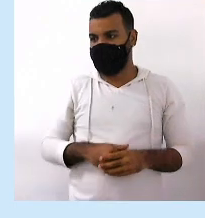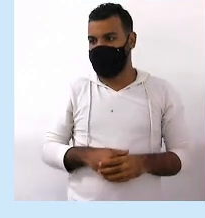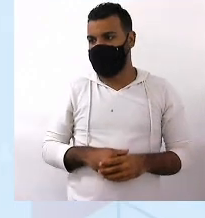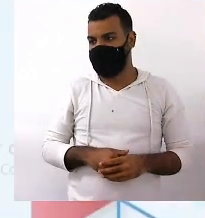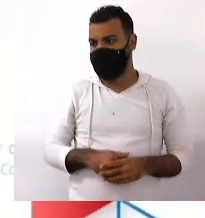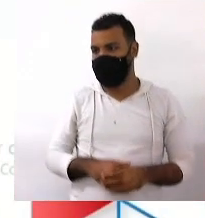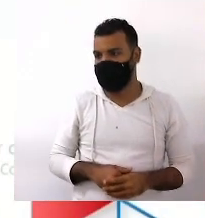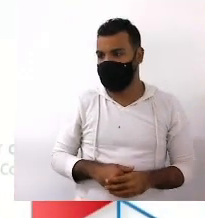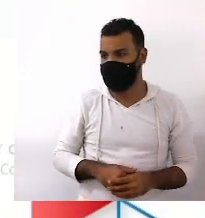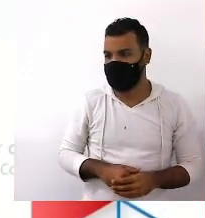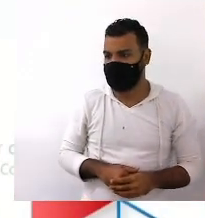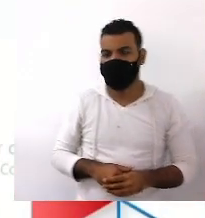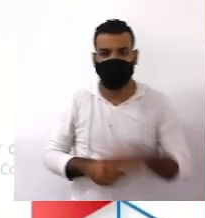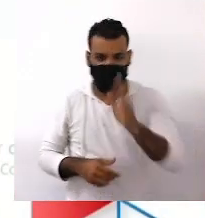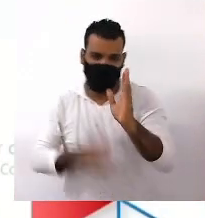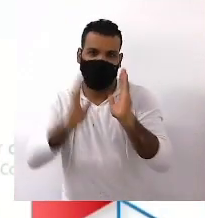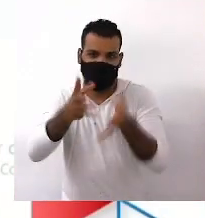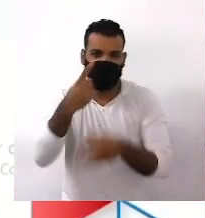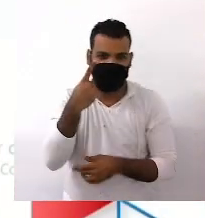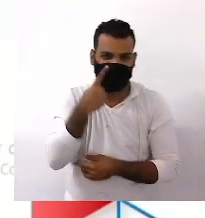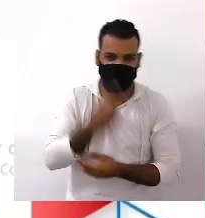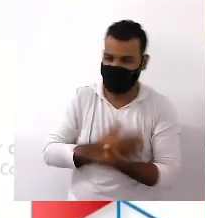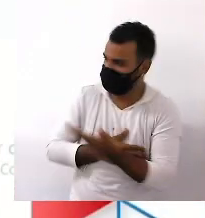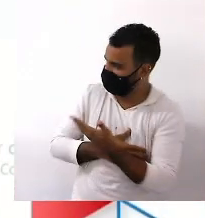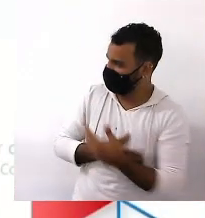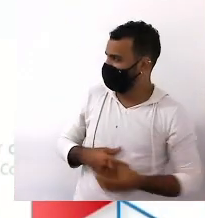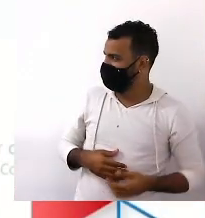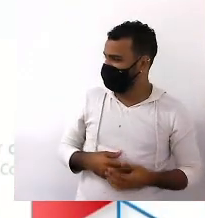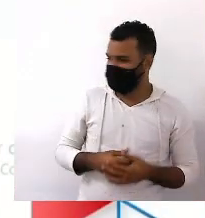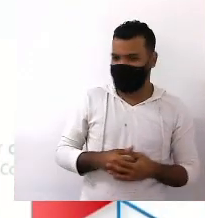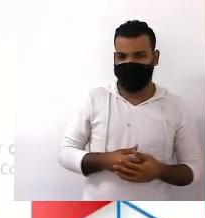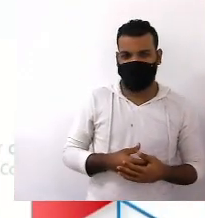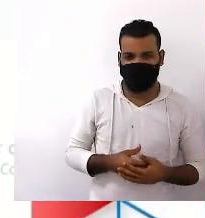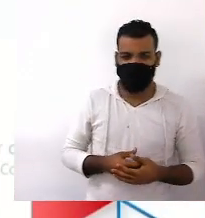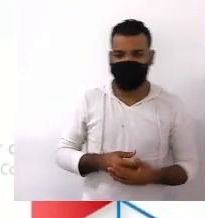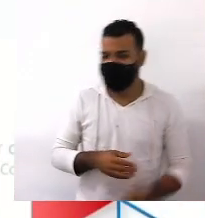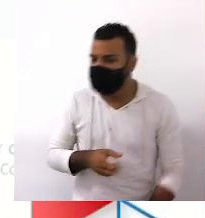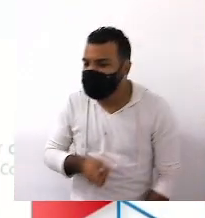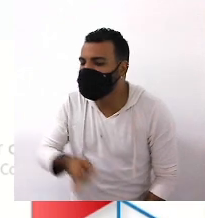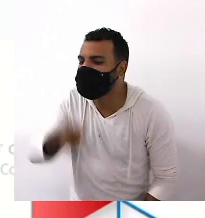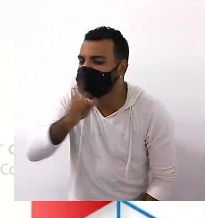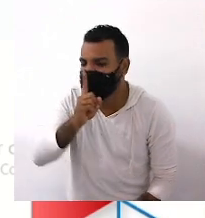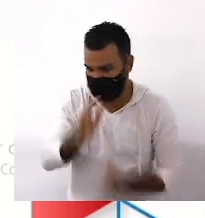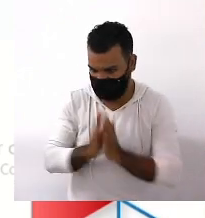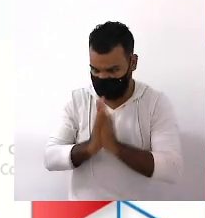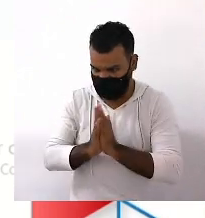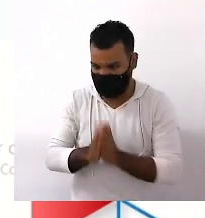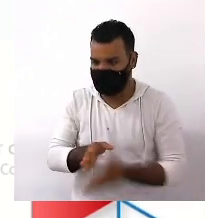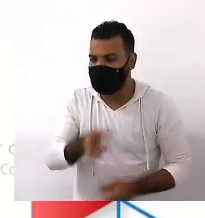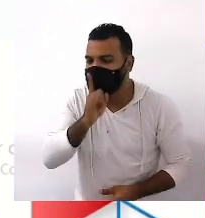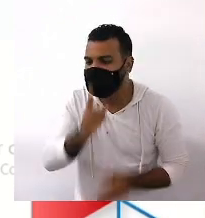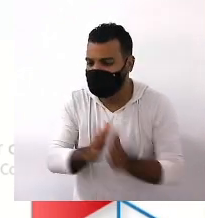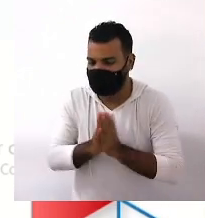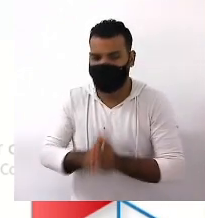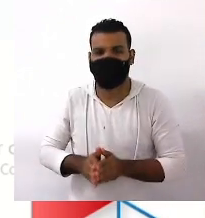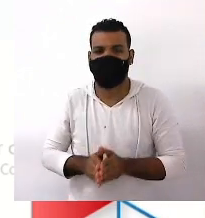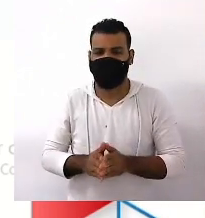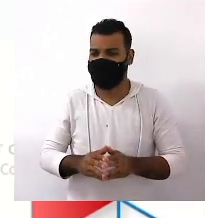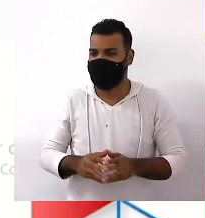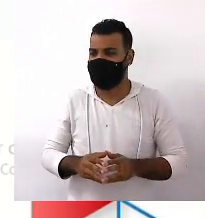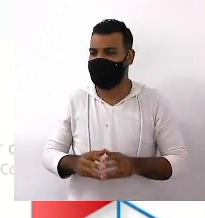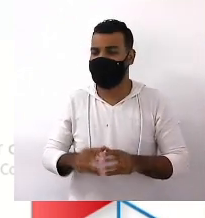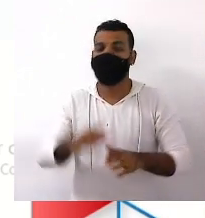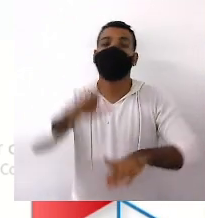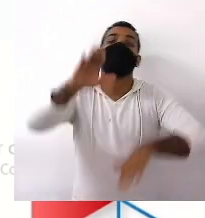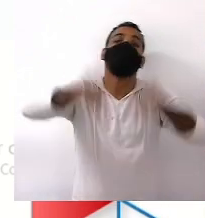Quem nunca viu Por exemplo Uma plaquinha assim Olha aí no slide Silêncio Por favor Às vezes Não tem nem a palavra silêncio Nem